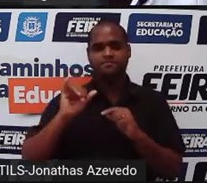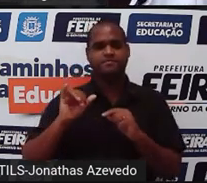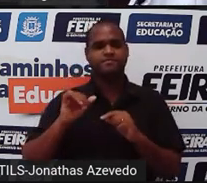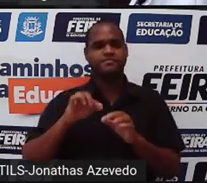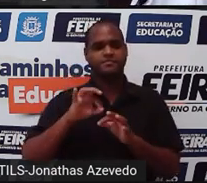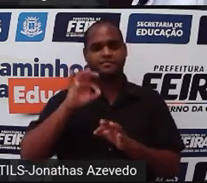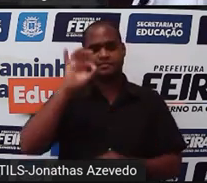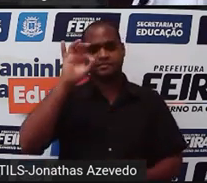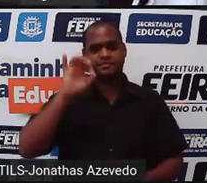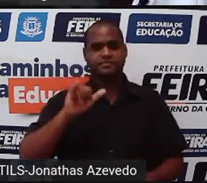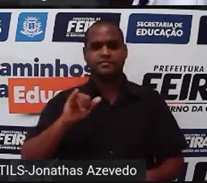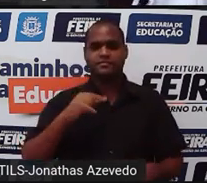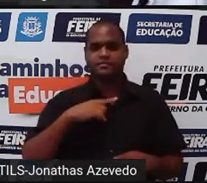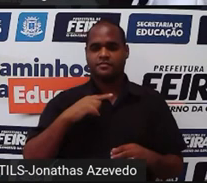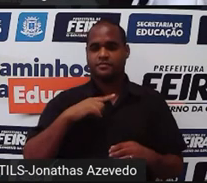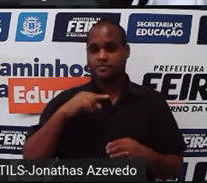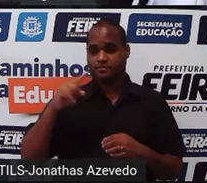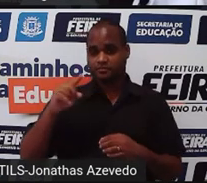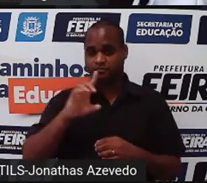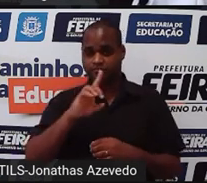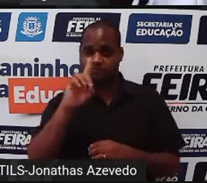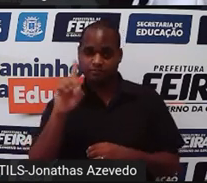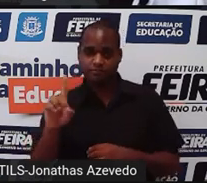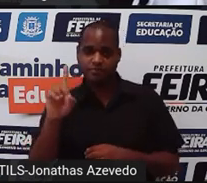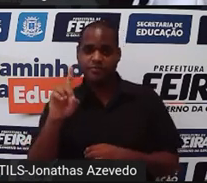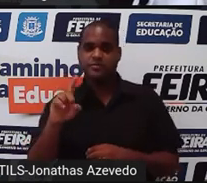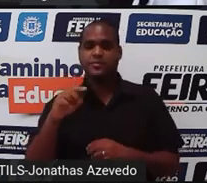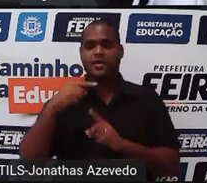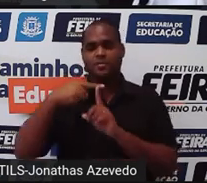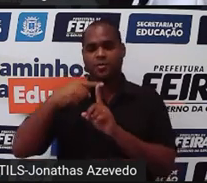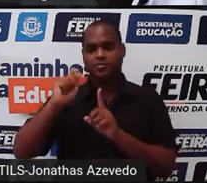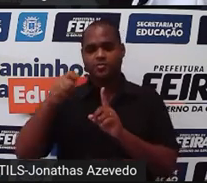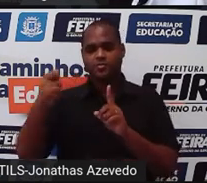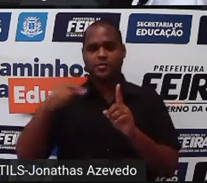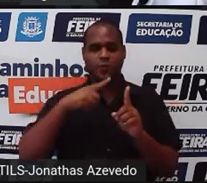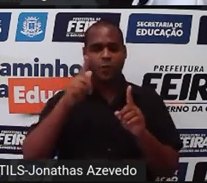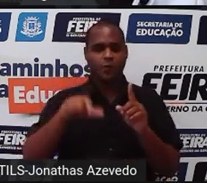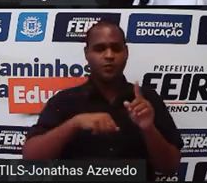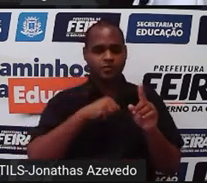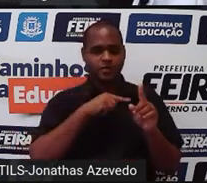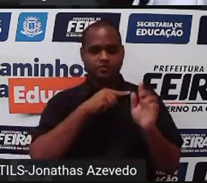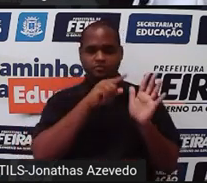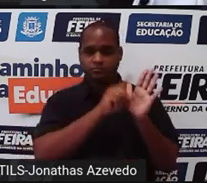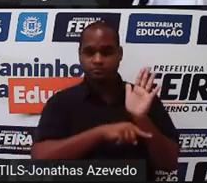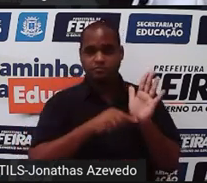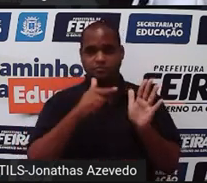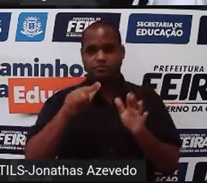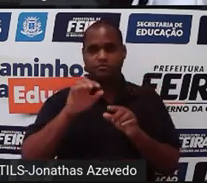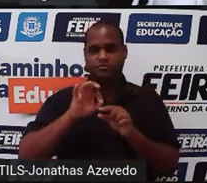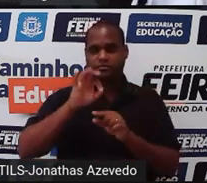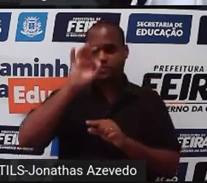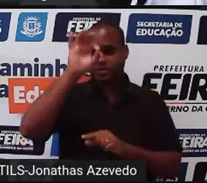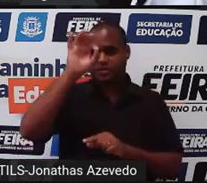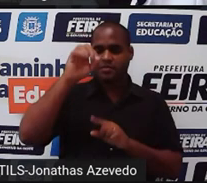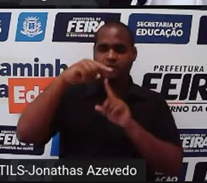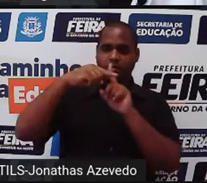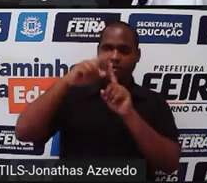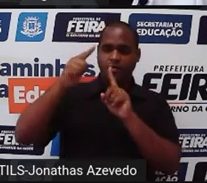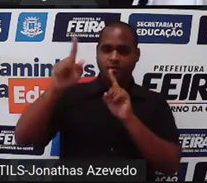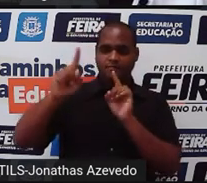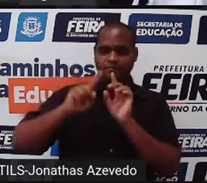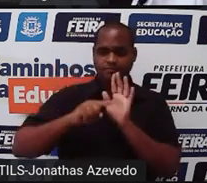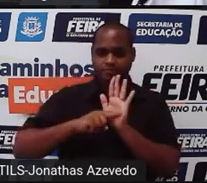a direita são positivos a esquerda negativo acima positivo abaixo negativo